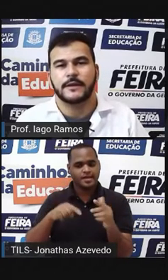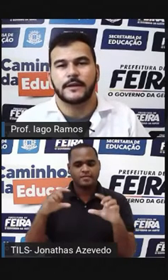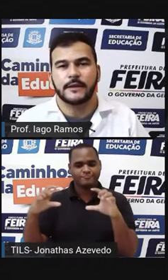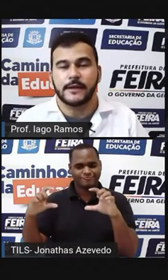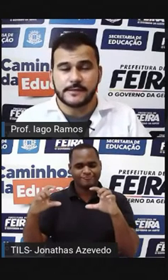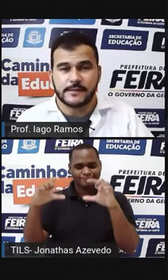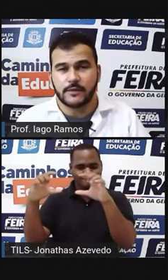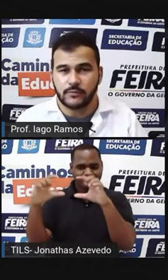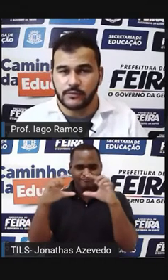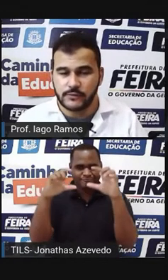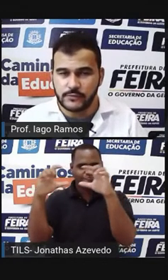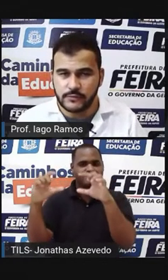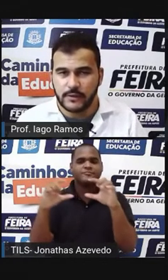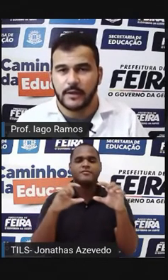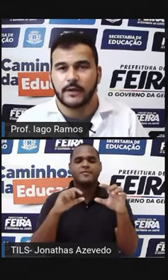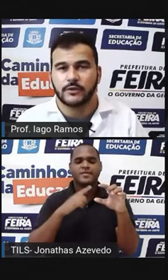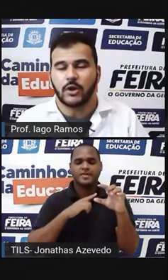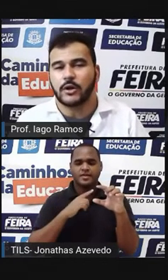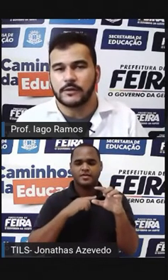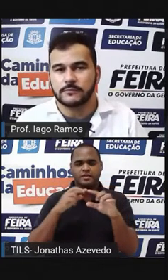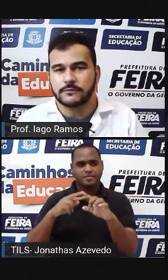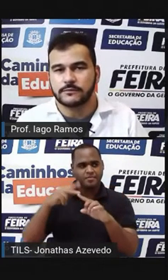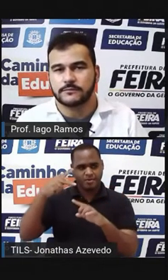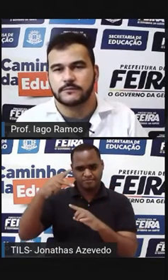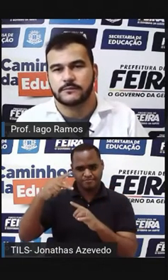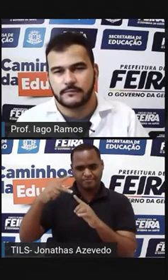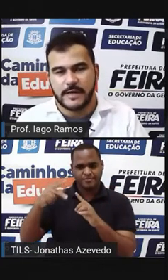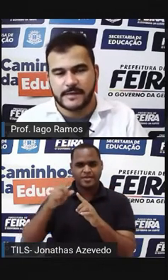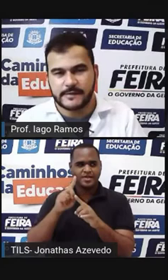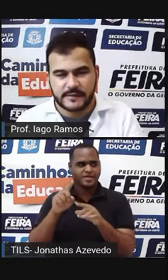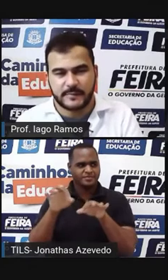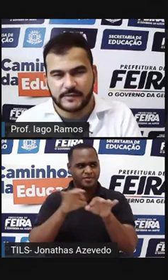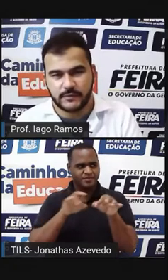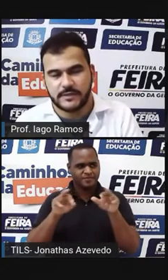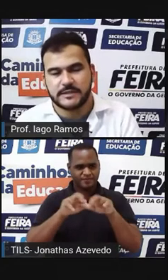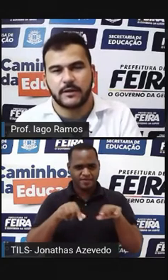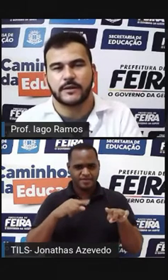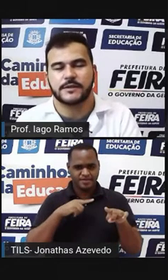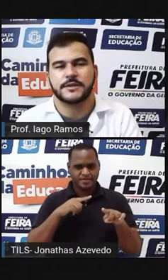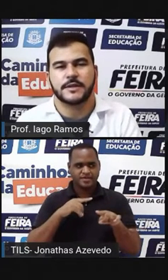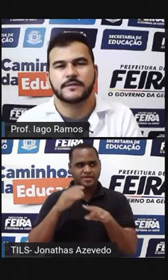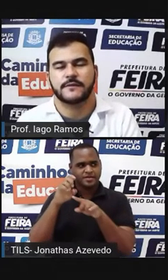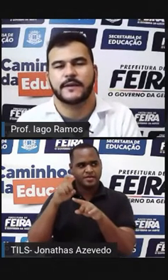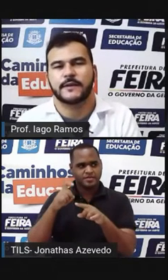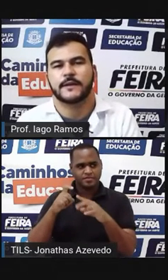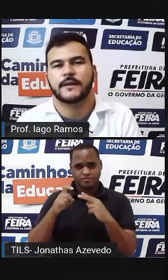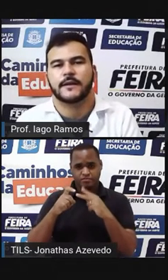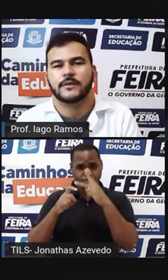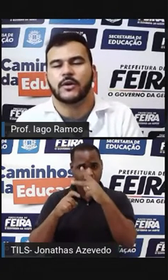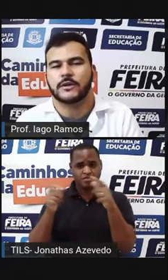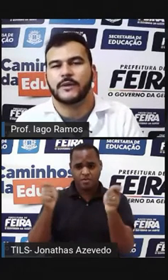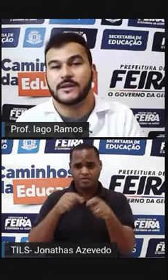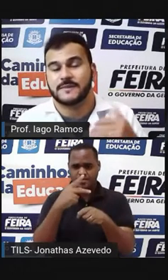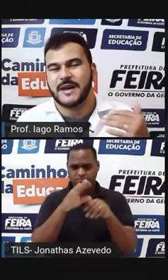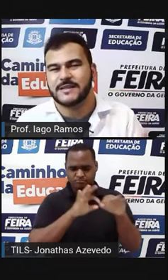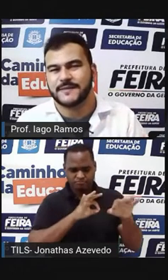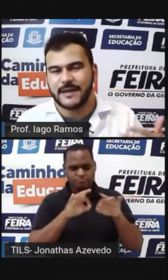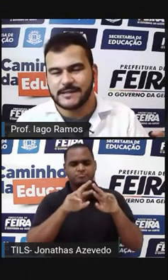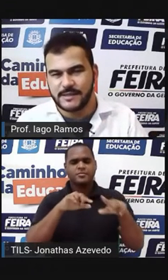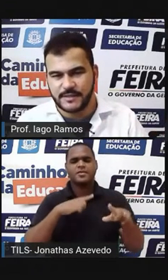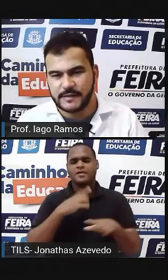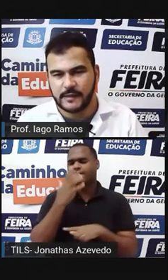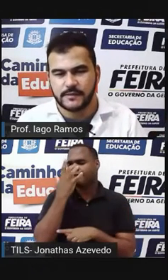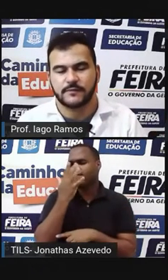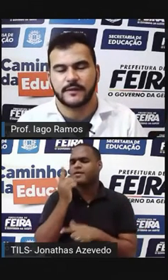E esses recursos Tornam Essas expressões Na hora da gente resolver Tornam elas mais